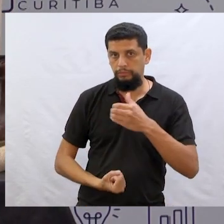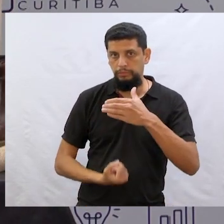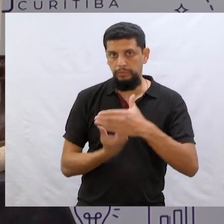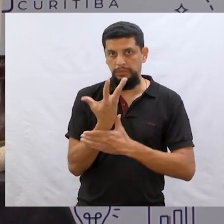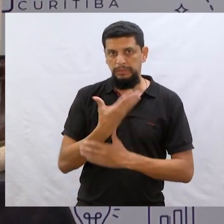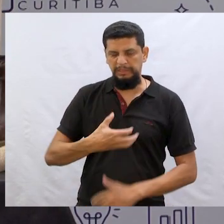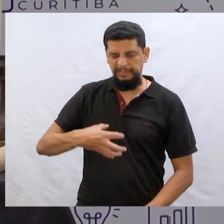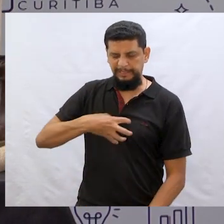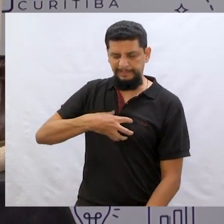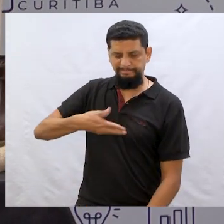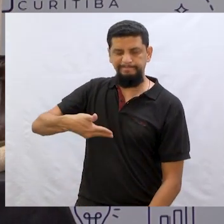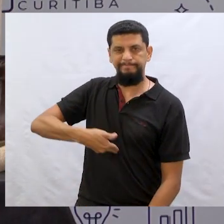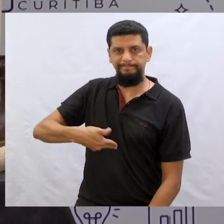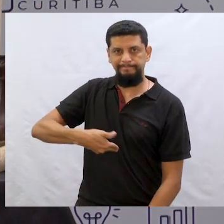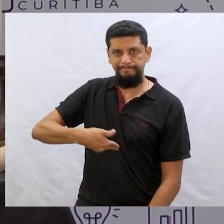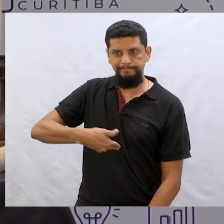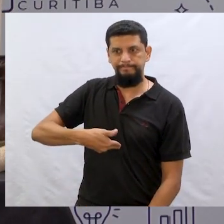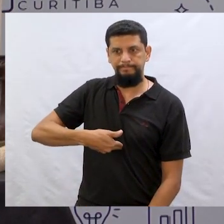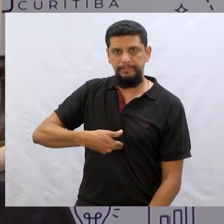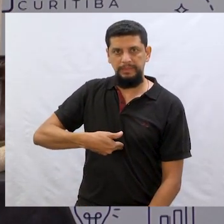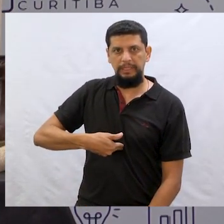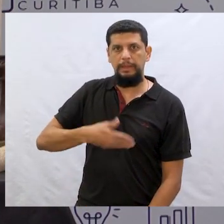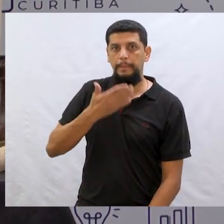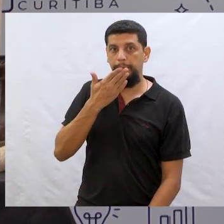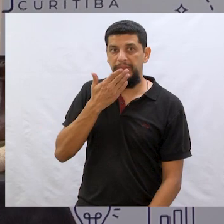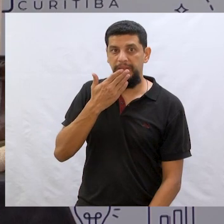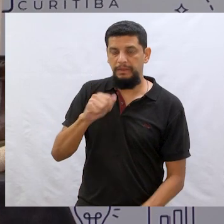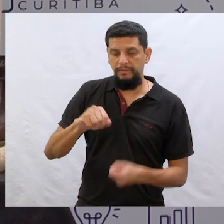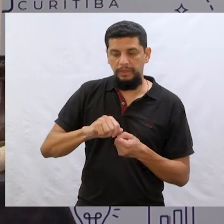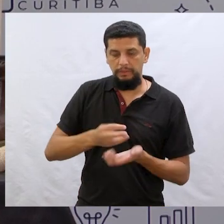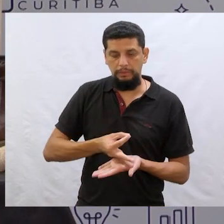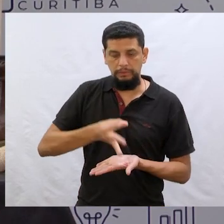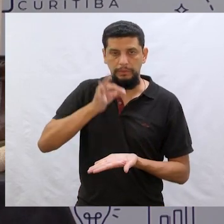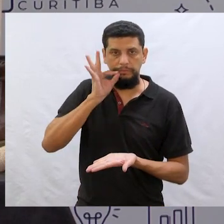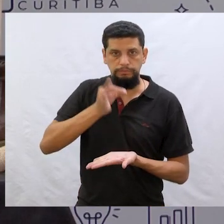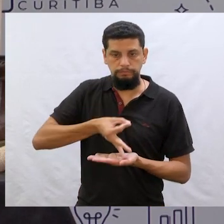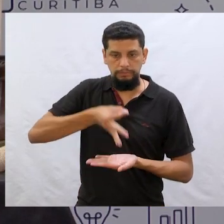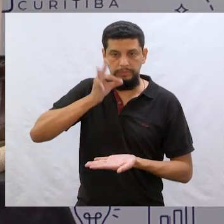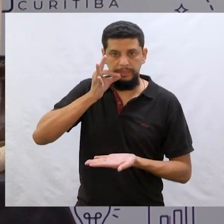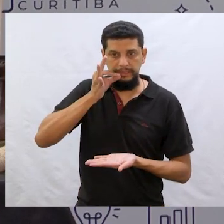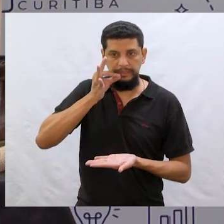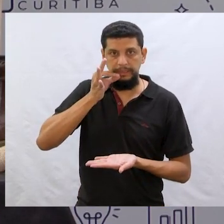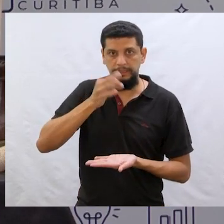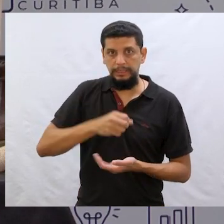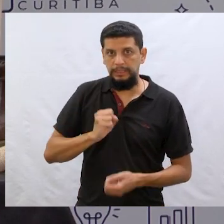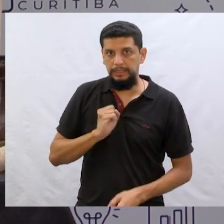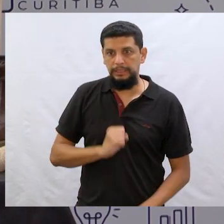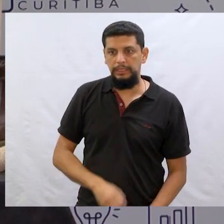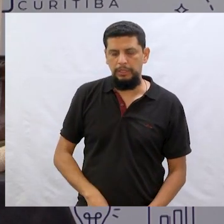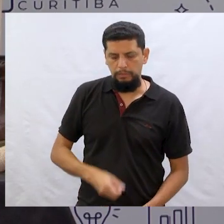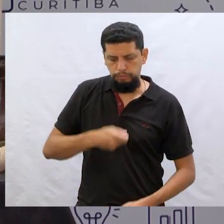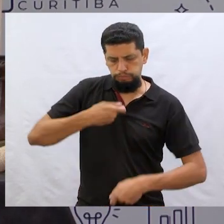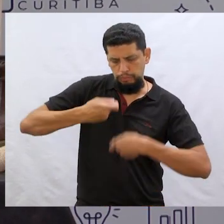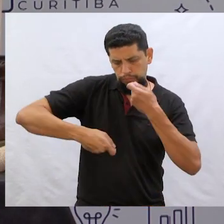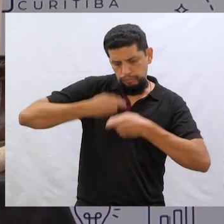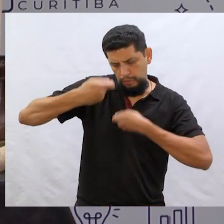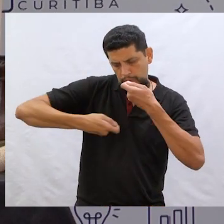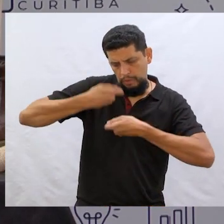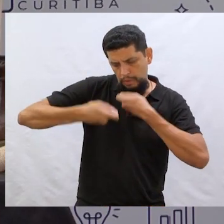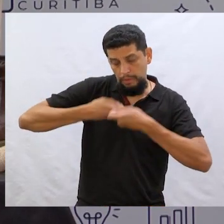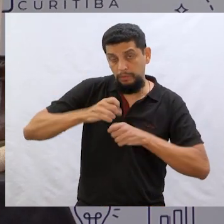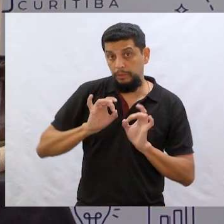estava com muita fome. Logo pediu que a mulher fizesse um café da manhã com muita comida e se esbaldou de comer.